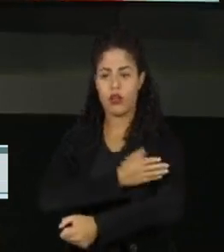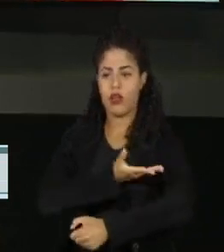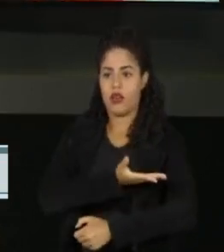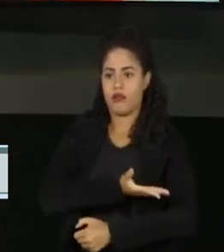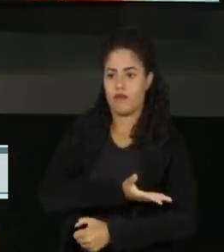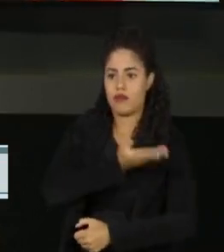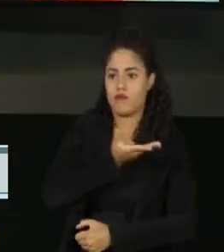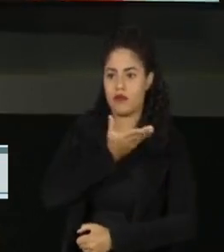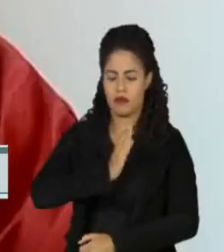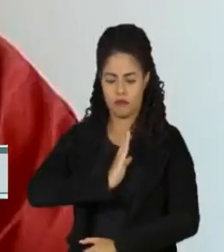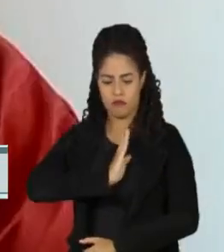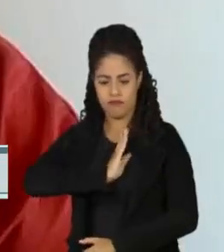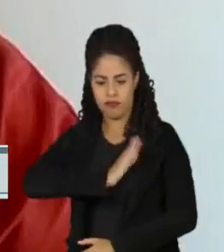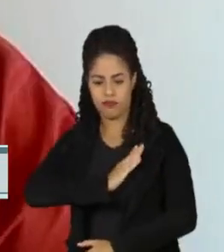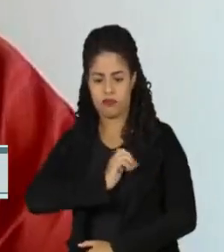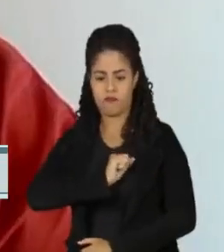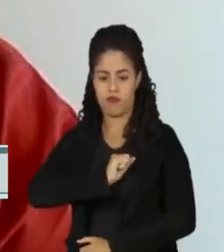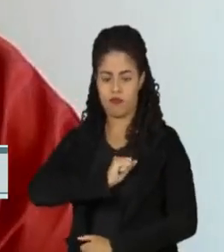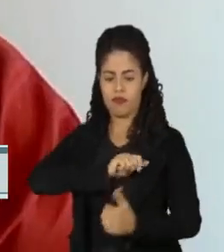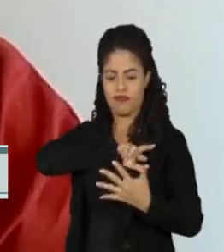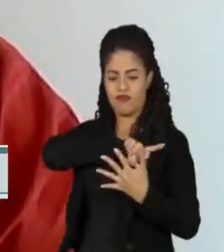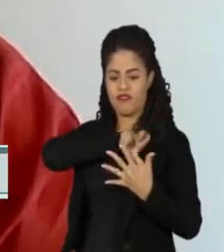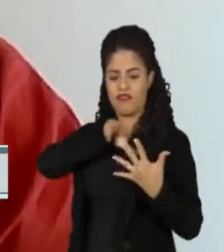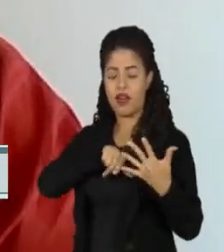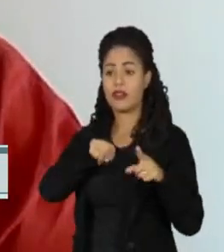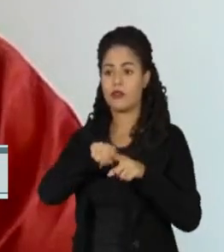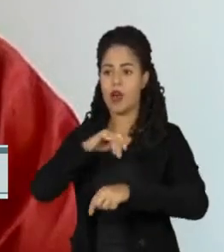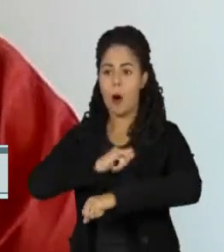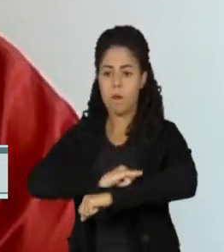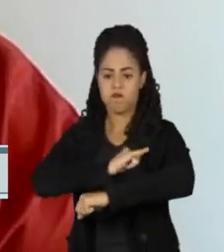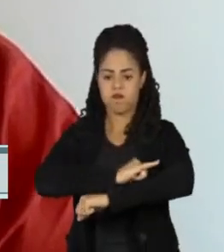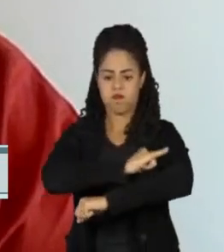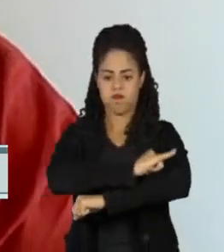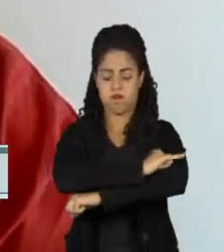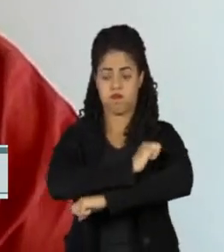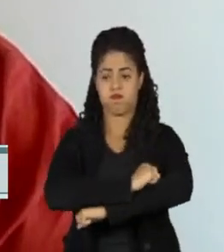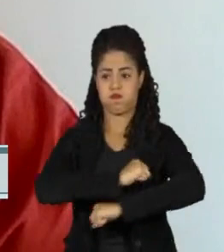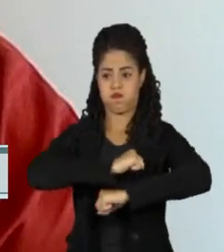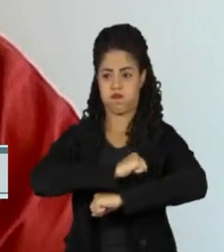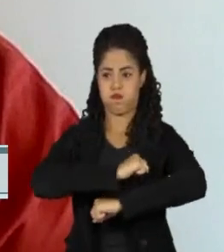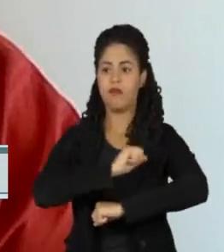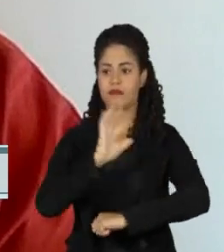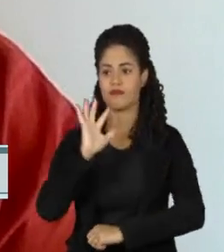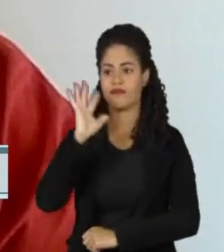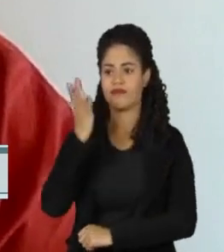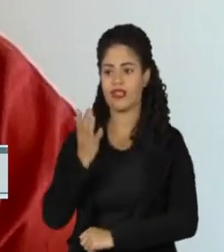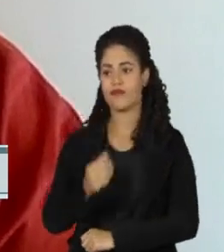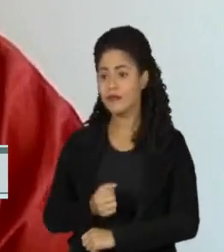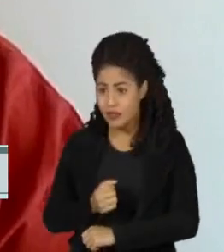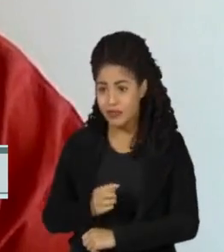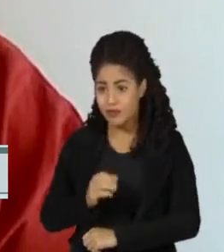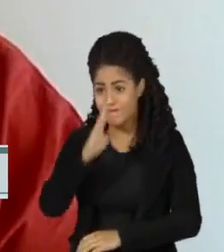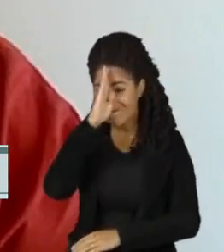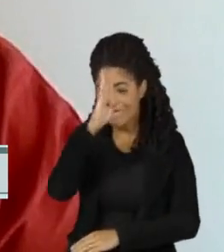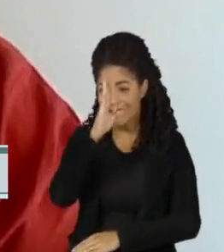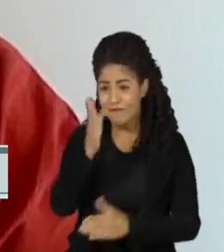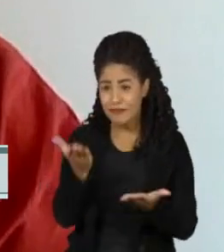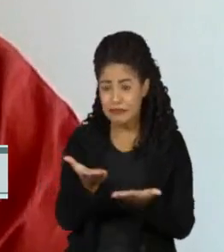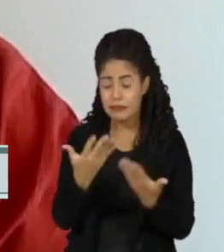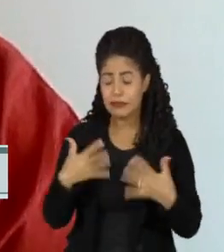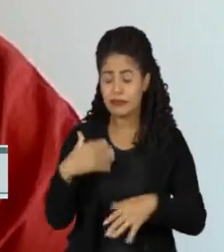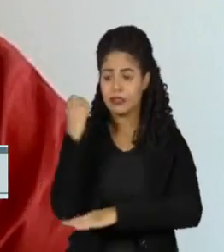doenças cardiovasculares e a ocorrência da obesidade, né? Que é um dos fatores mais